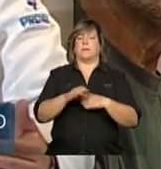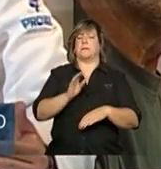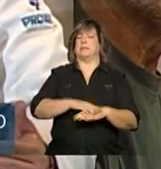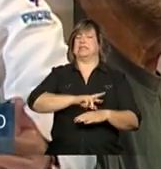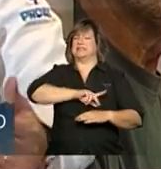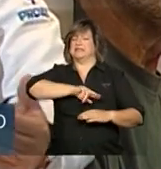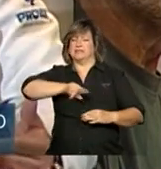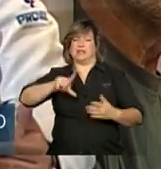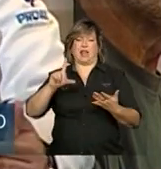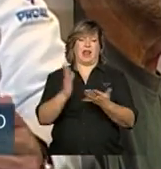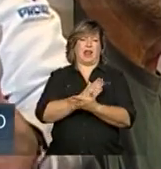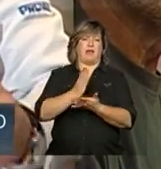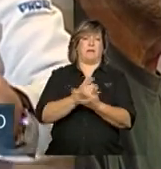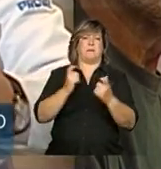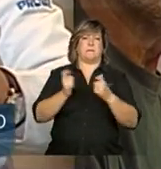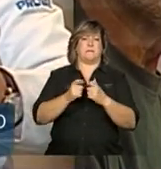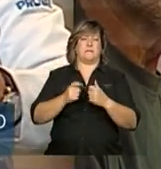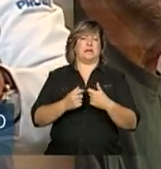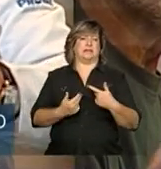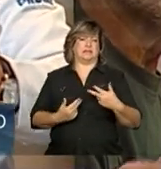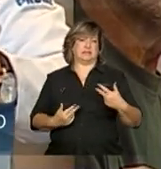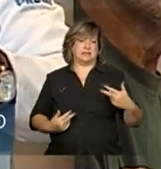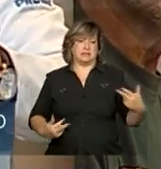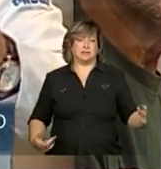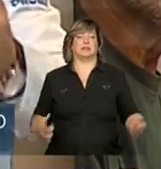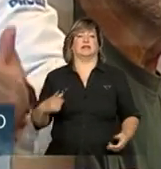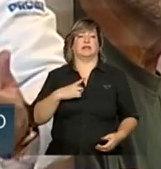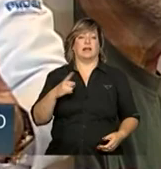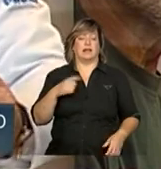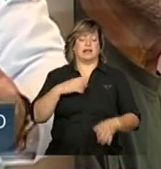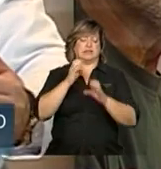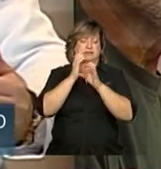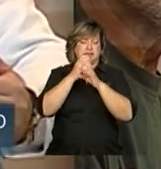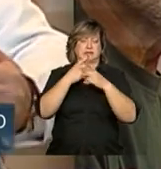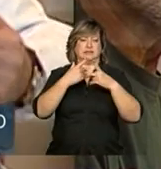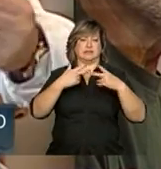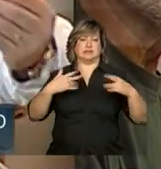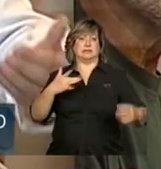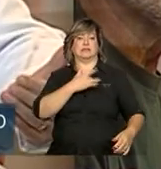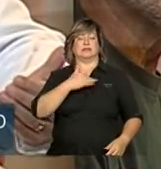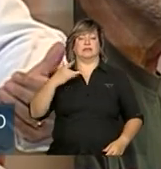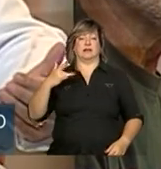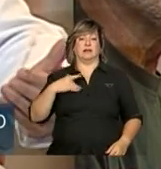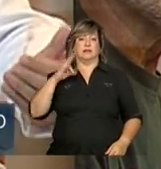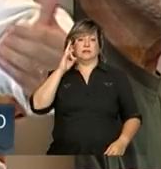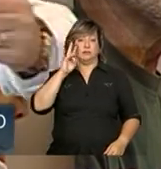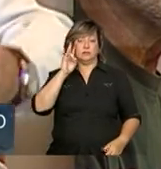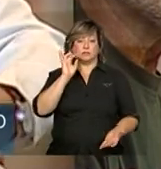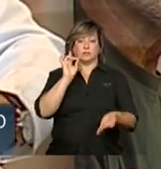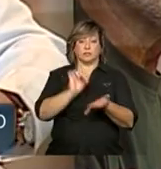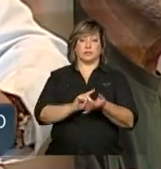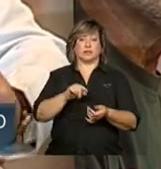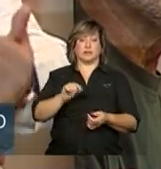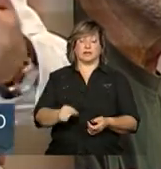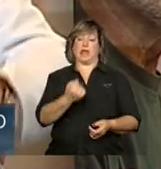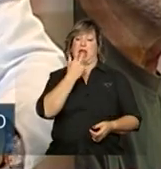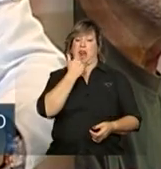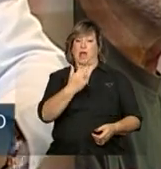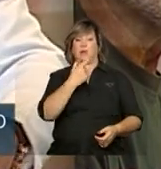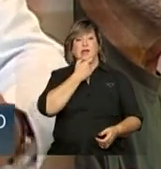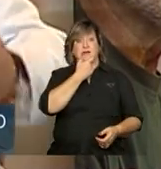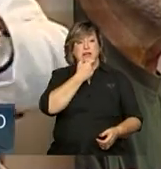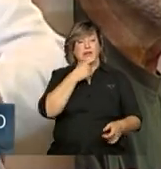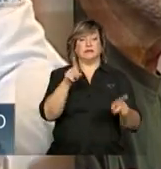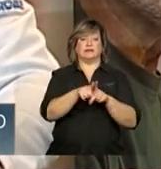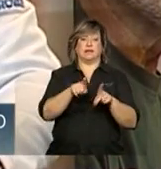literatura médica, de literatura científica, de saúde baseada em evidências em língua inglesa e em língua